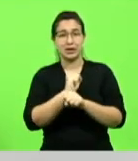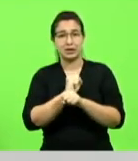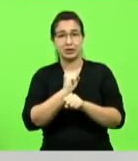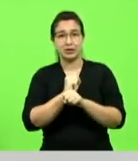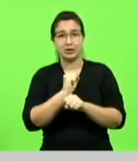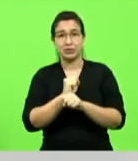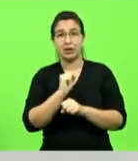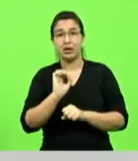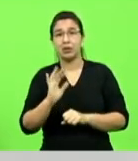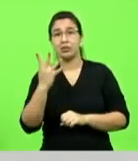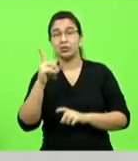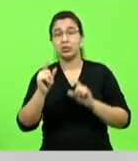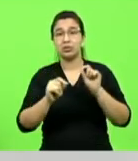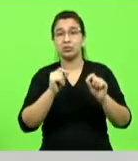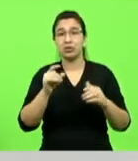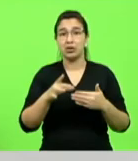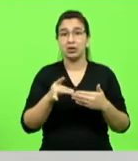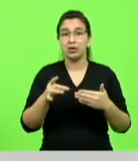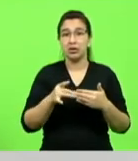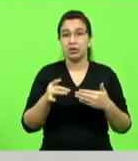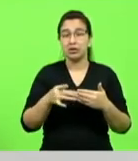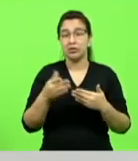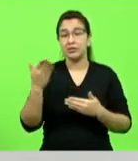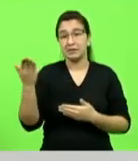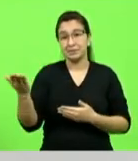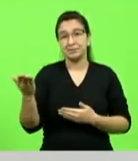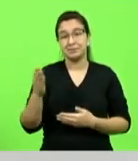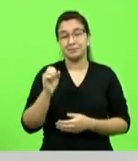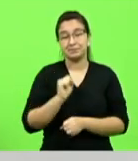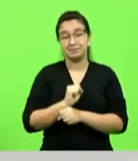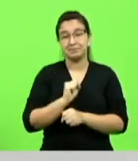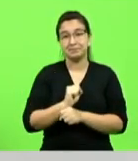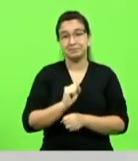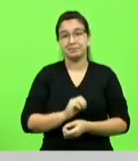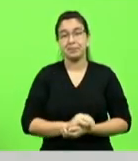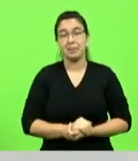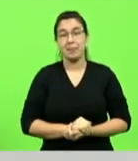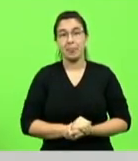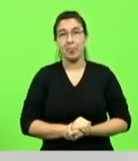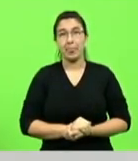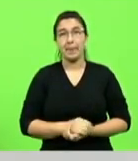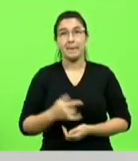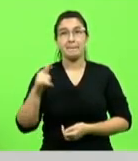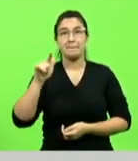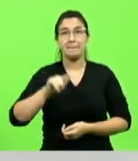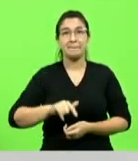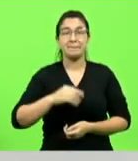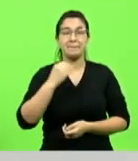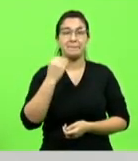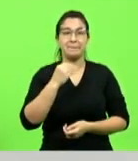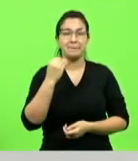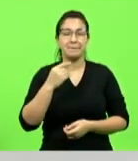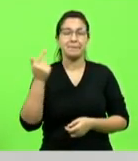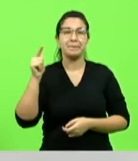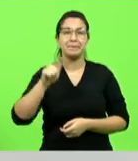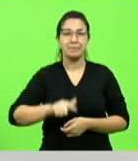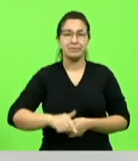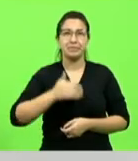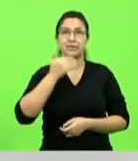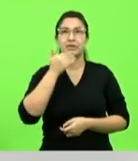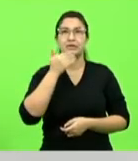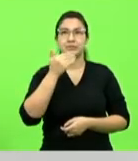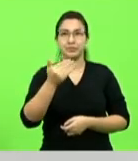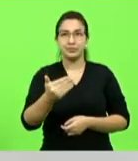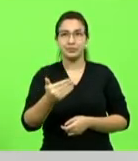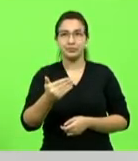acontecer com o dólar resposta dele ali e também vou aproveitar aqui para mais uma vez reforçar o meu pedido que eu fiz na